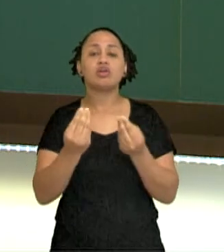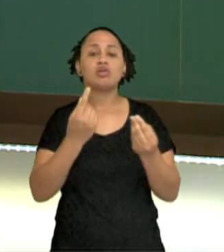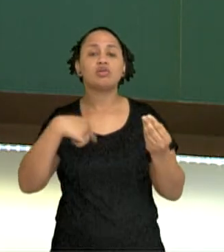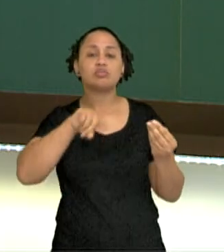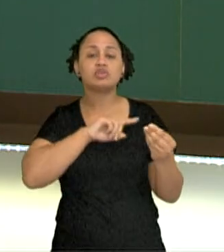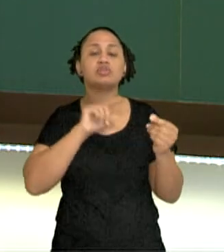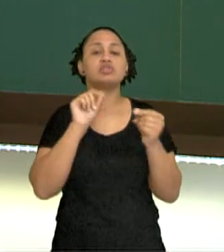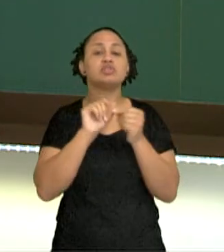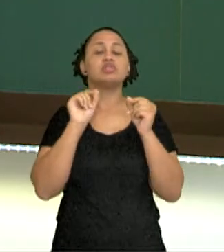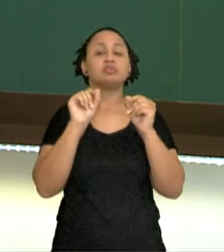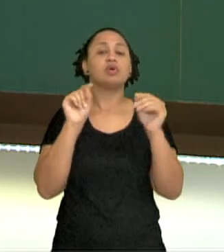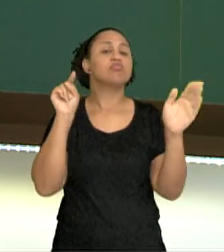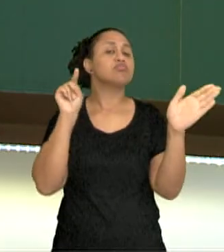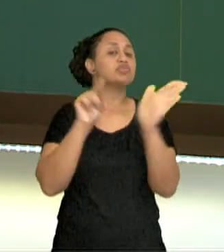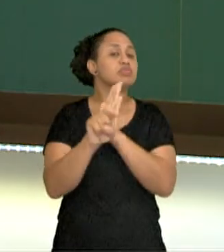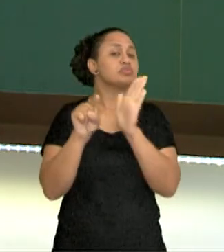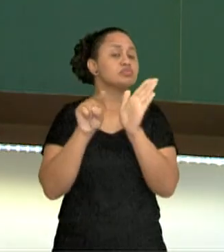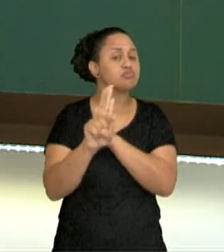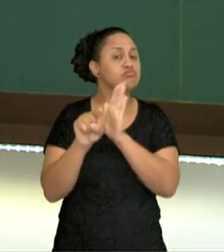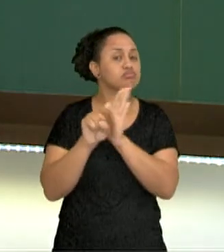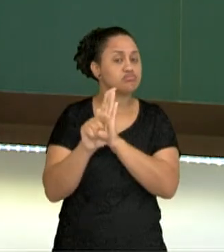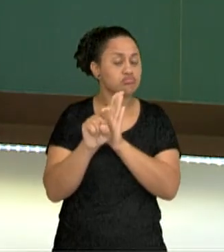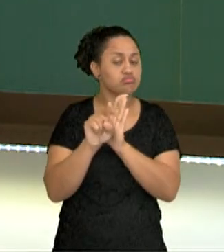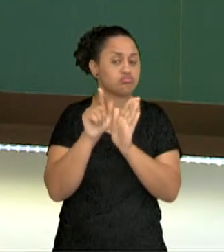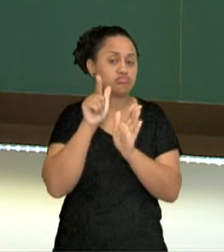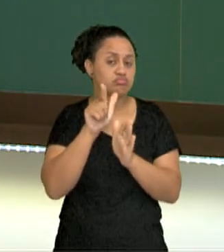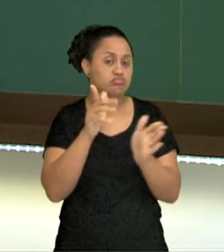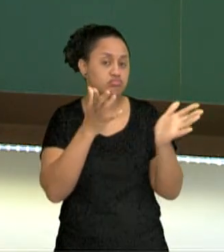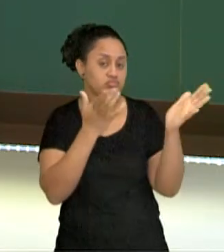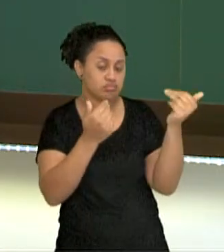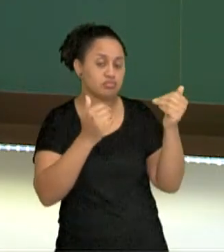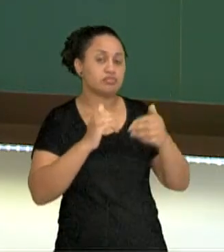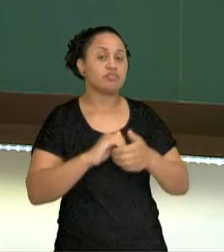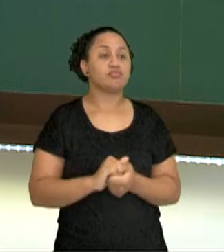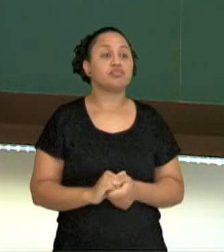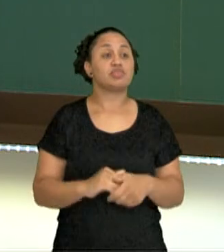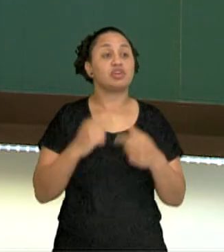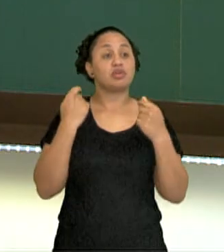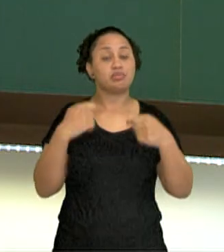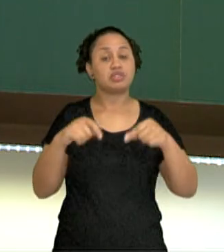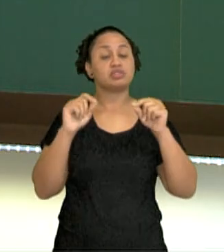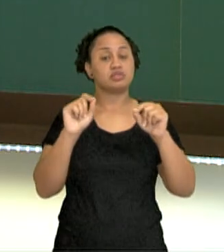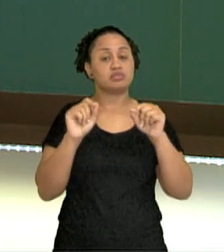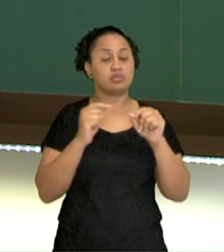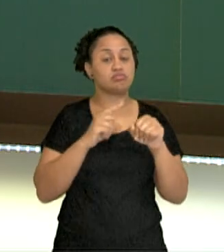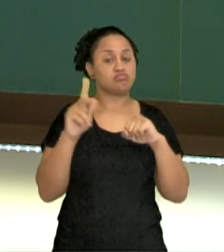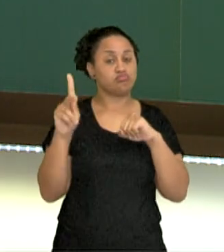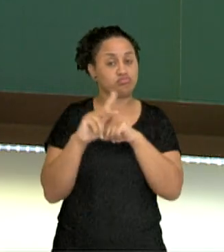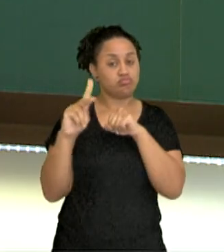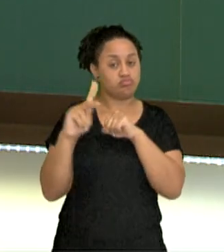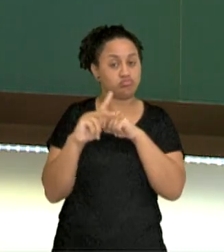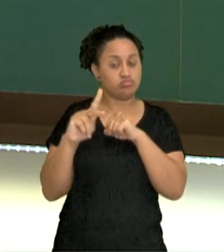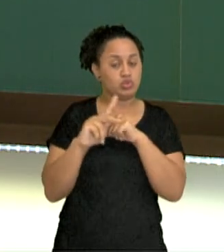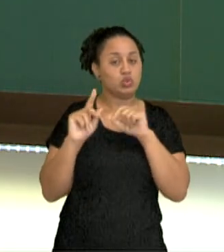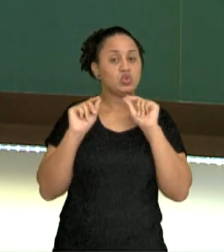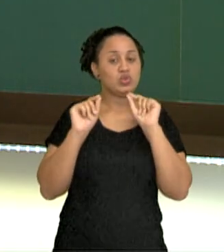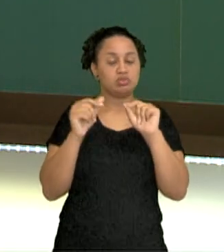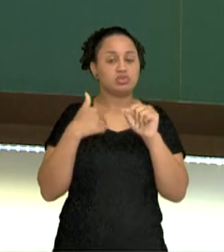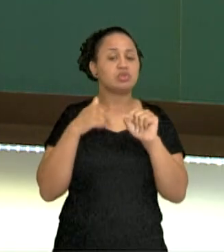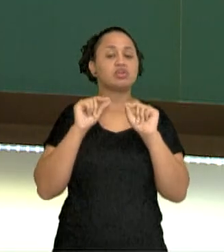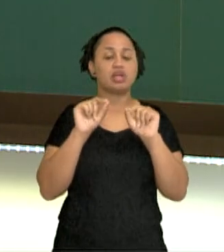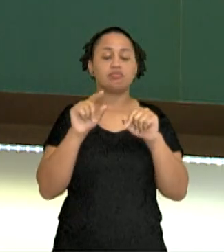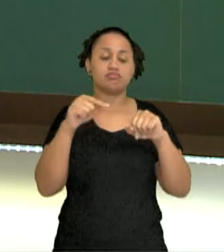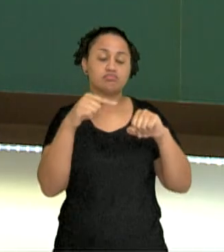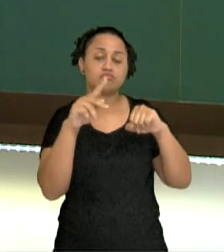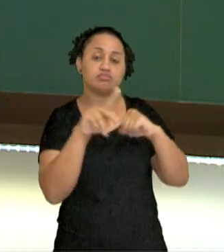perguntas em espanhol? Eu preciso, basicamente, de um pronome e, lembrando que este